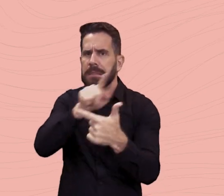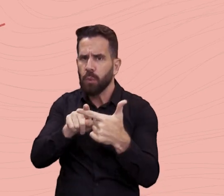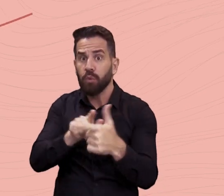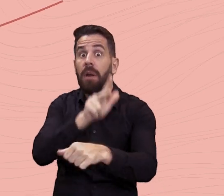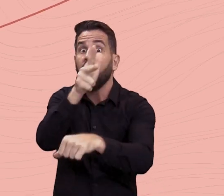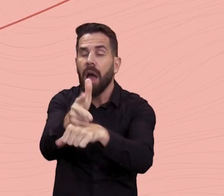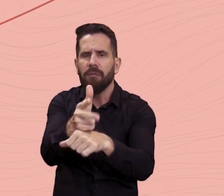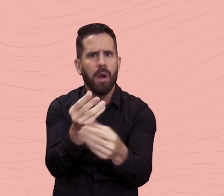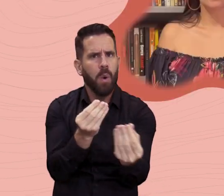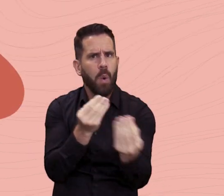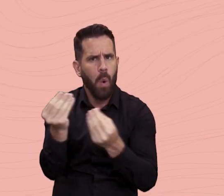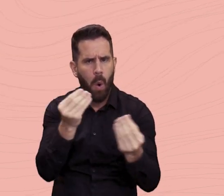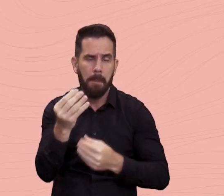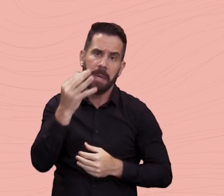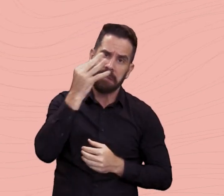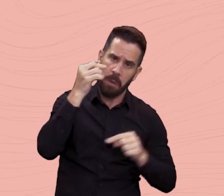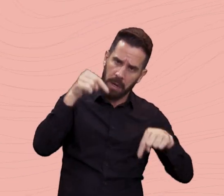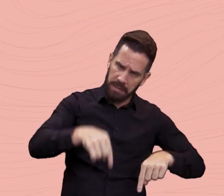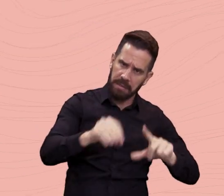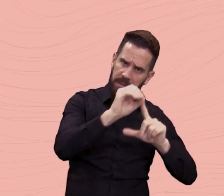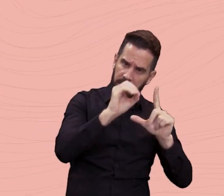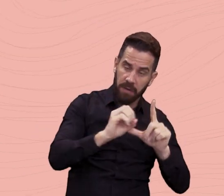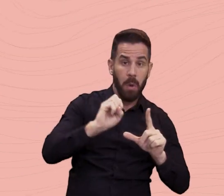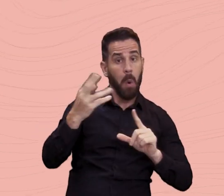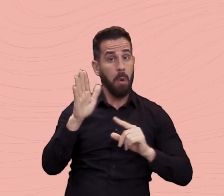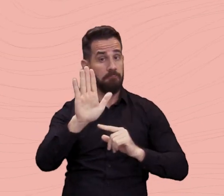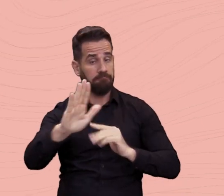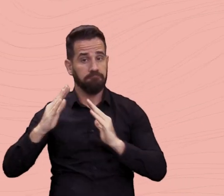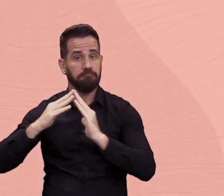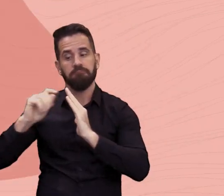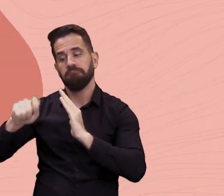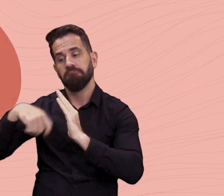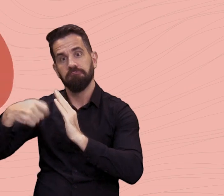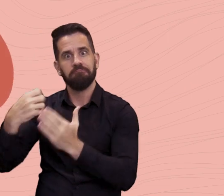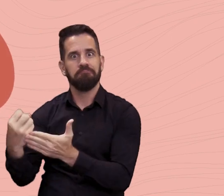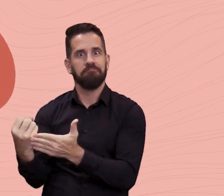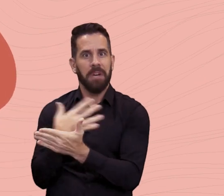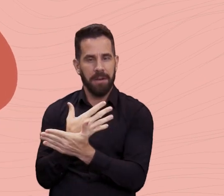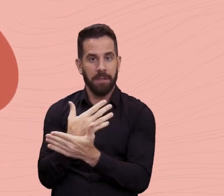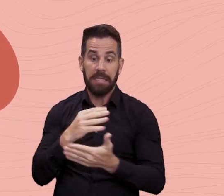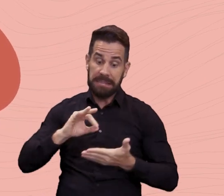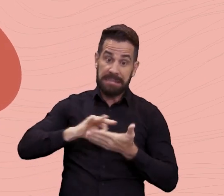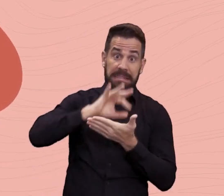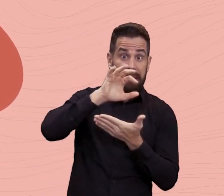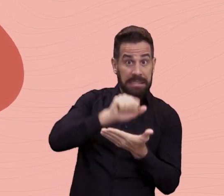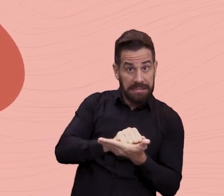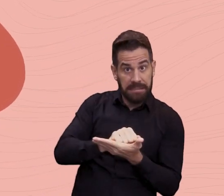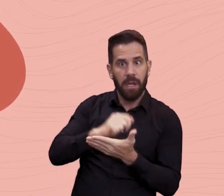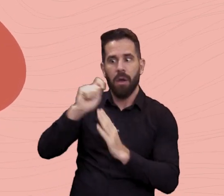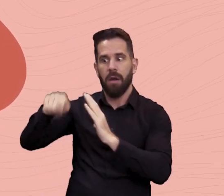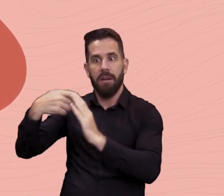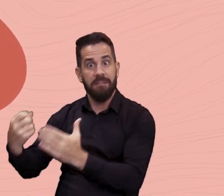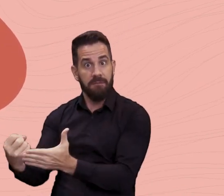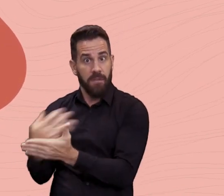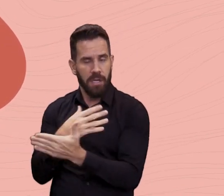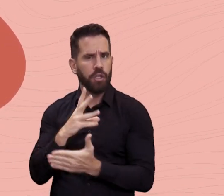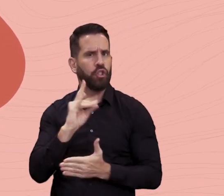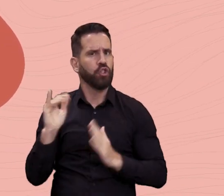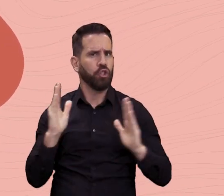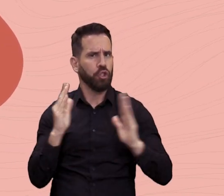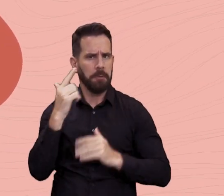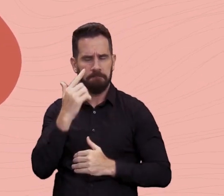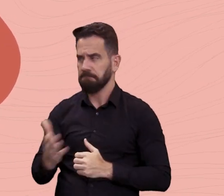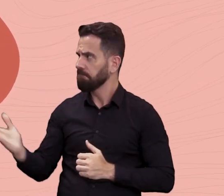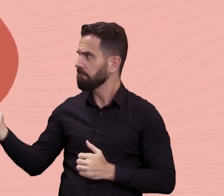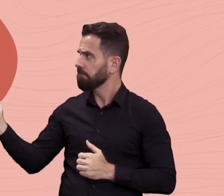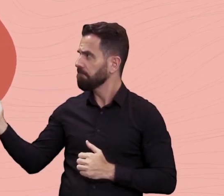ou de forma remota, gravando e enviando seu vídeo para a gente. As inscrições e envio dos vídeos podem ser feitas entre os dias